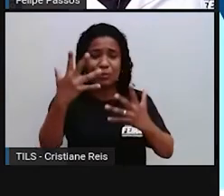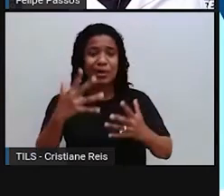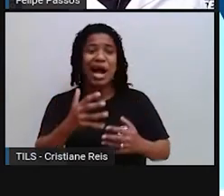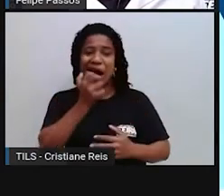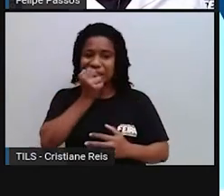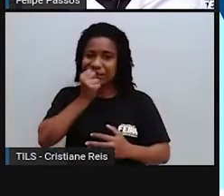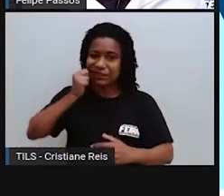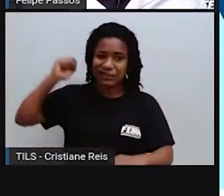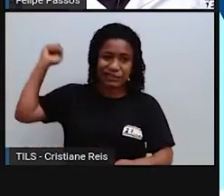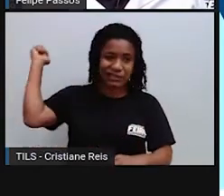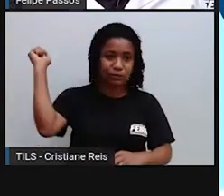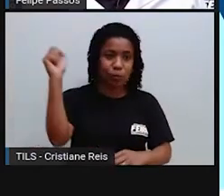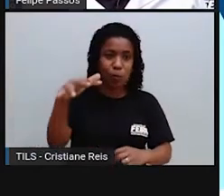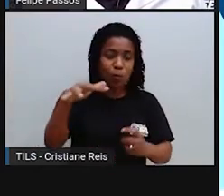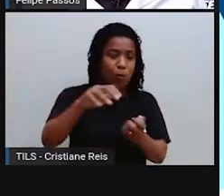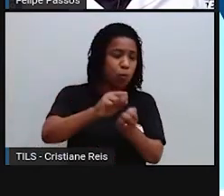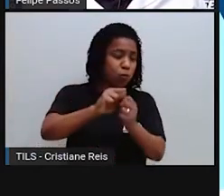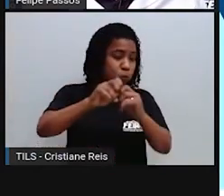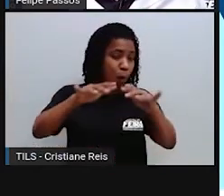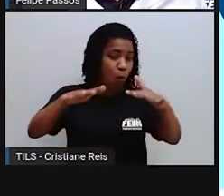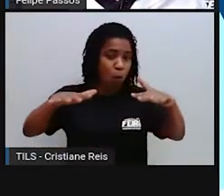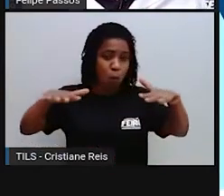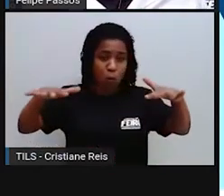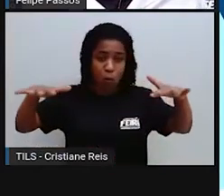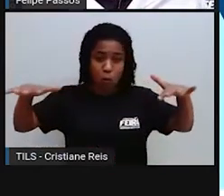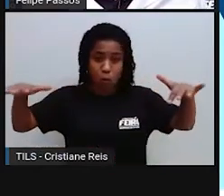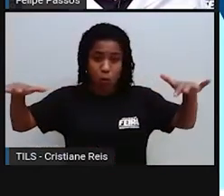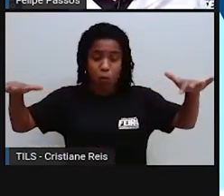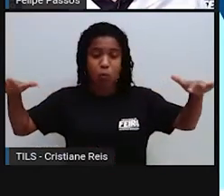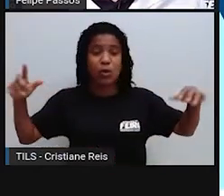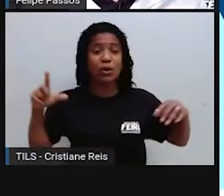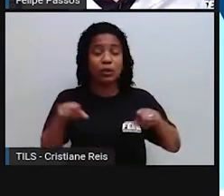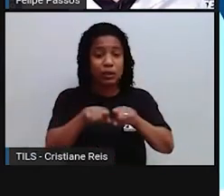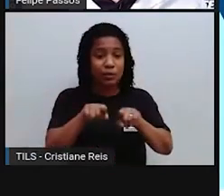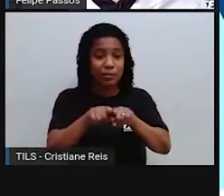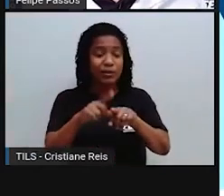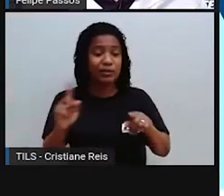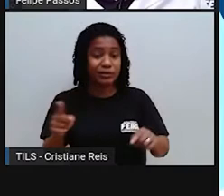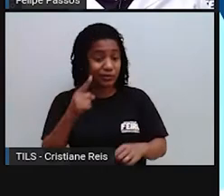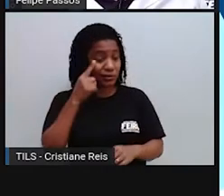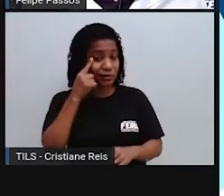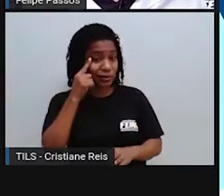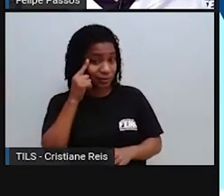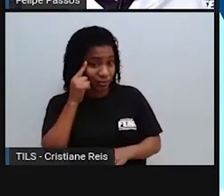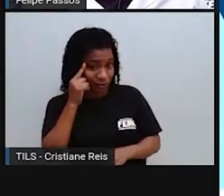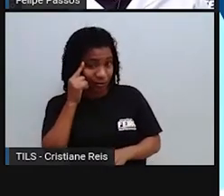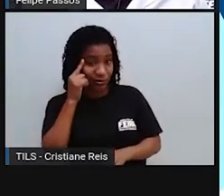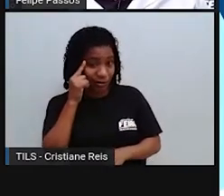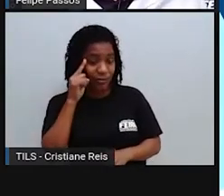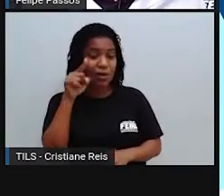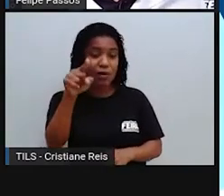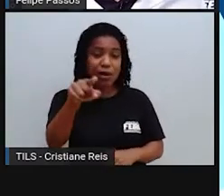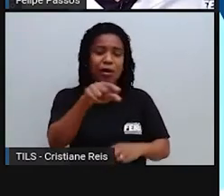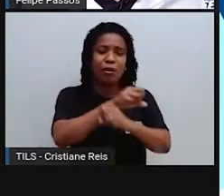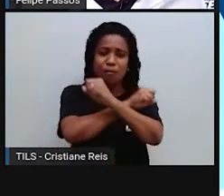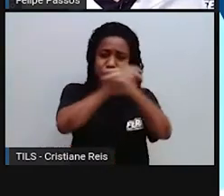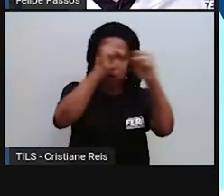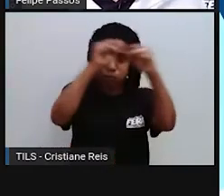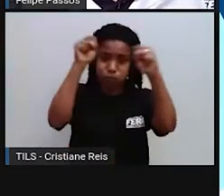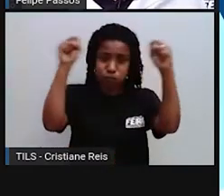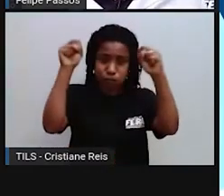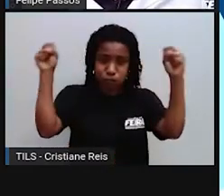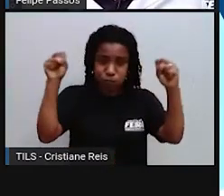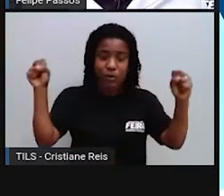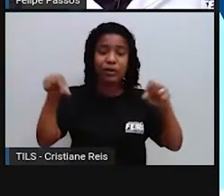sendo despejada em cima do território japonês. A gente teve o regime nazista que torturou e perseguiu pessoas.